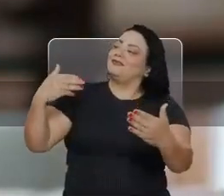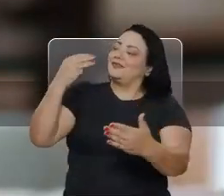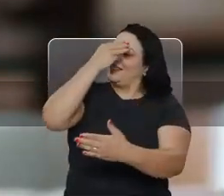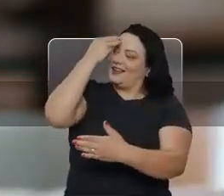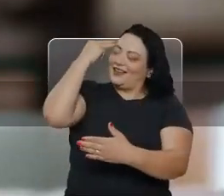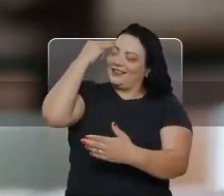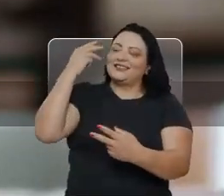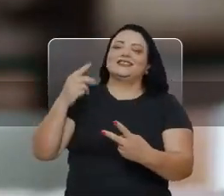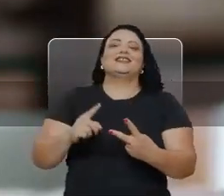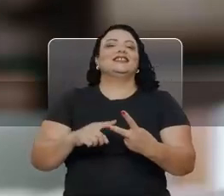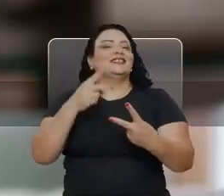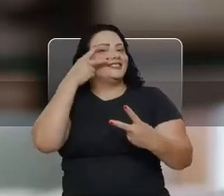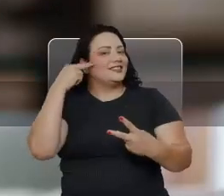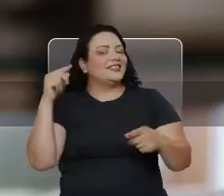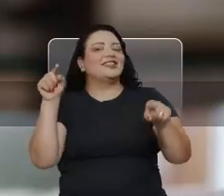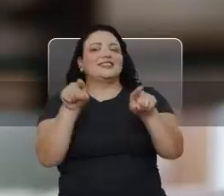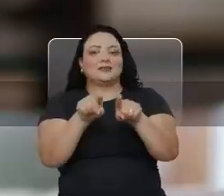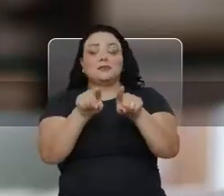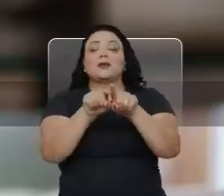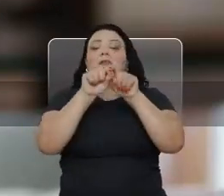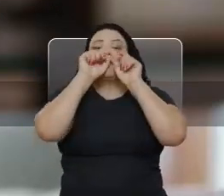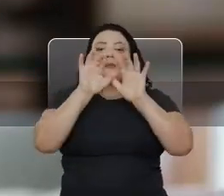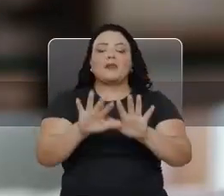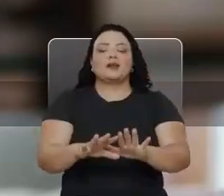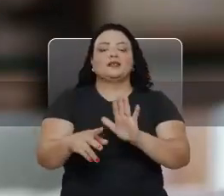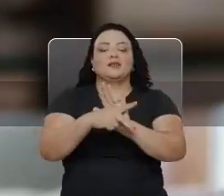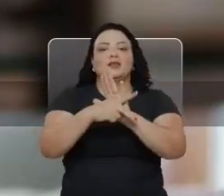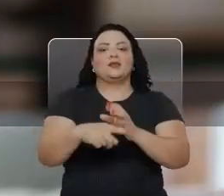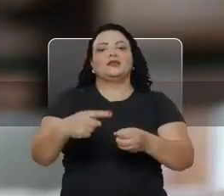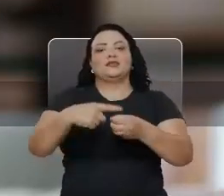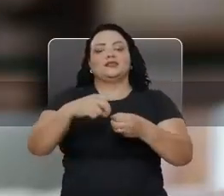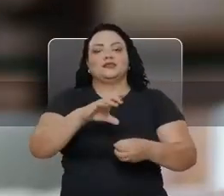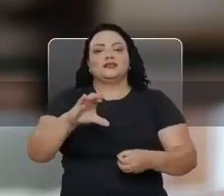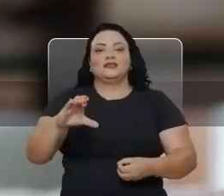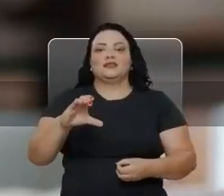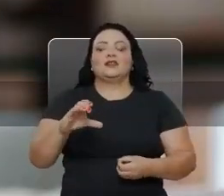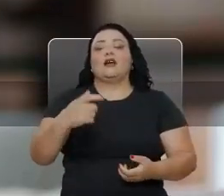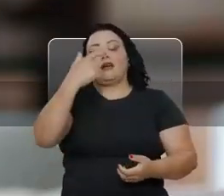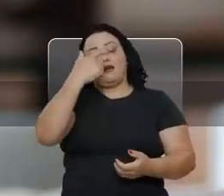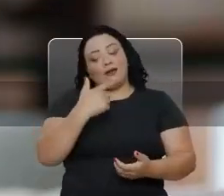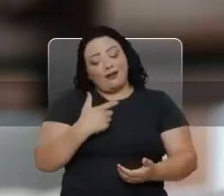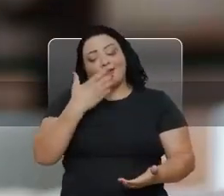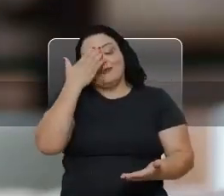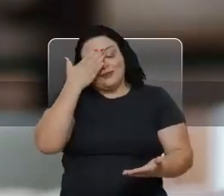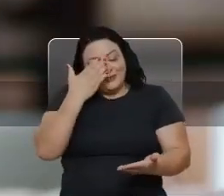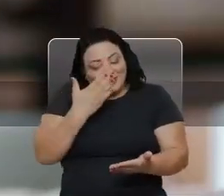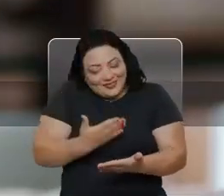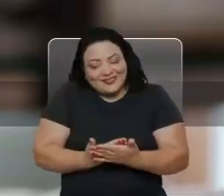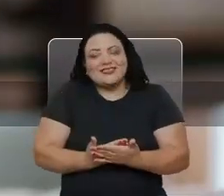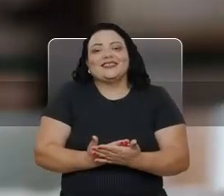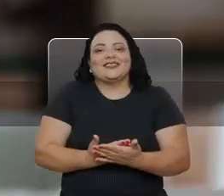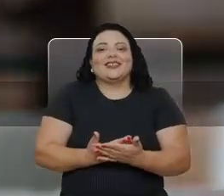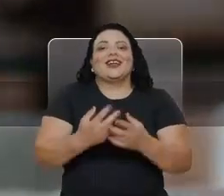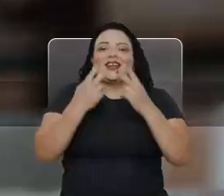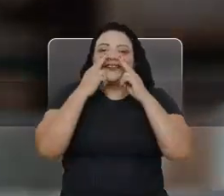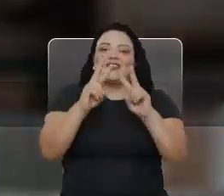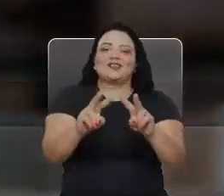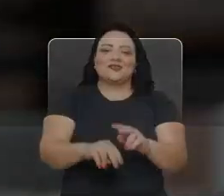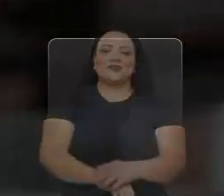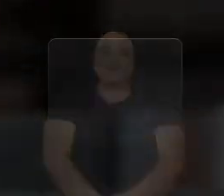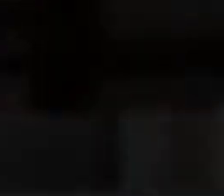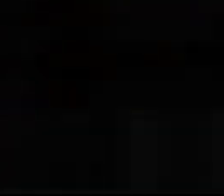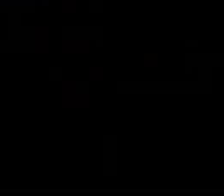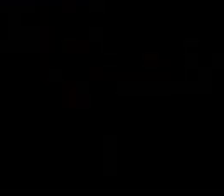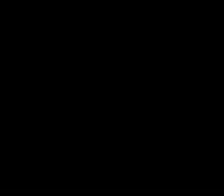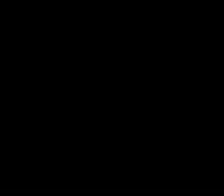foi Ela também é Uma benção para a vitória da conquista É assim que eu creio É assim que eu vejo